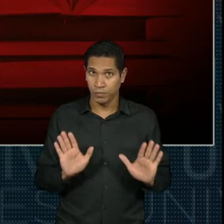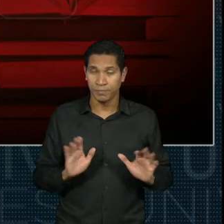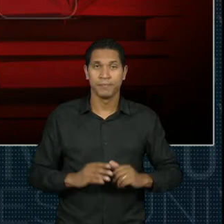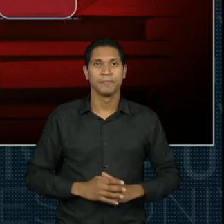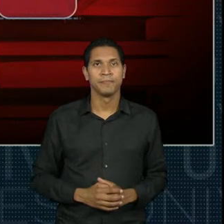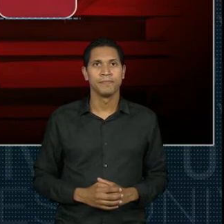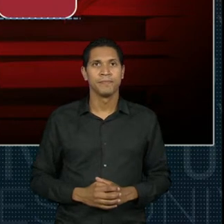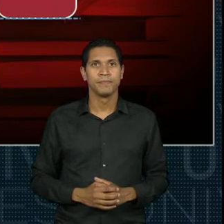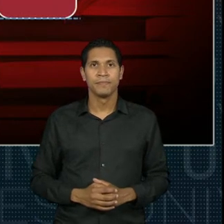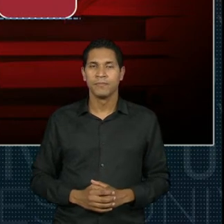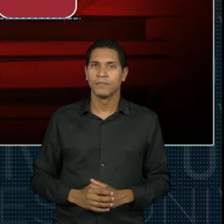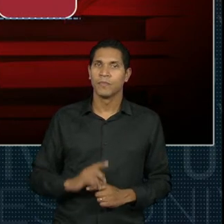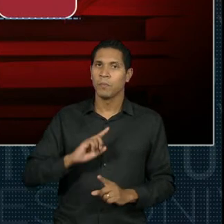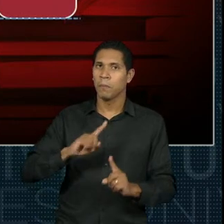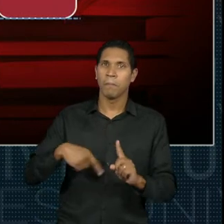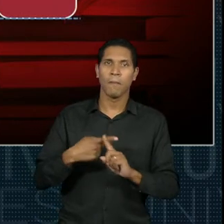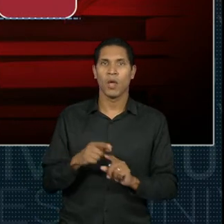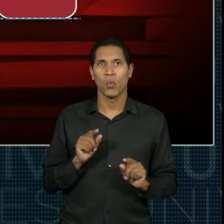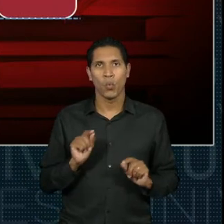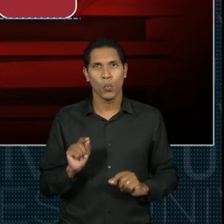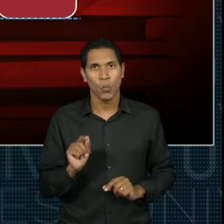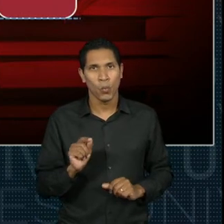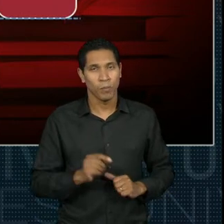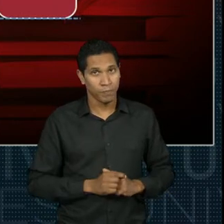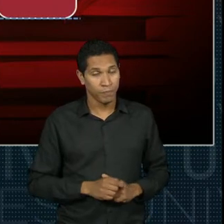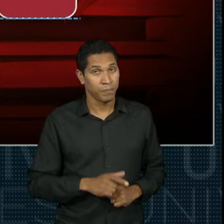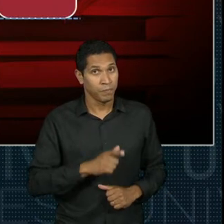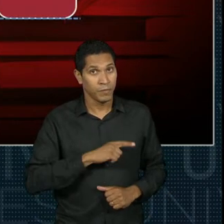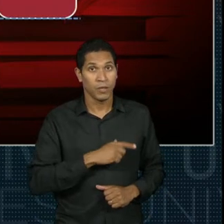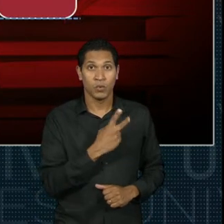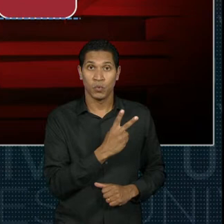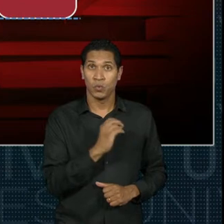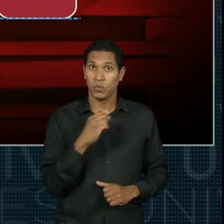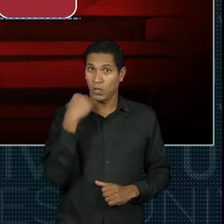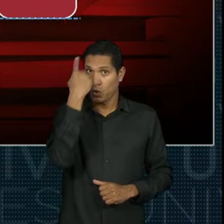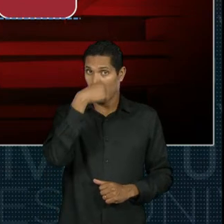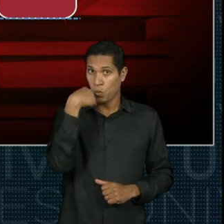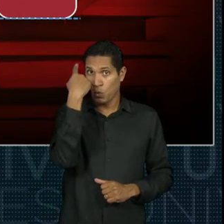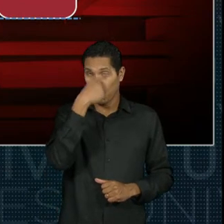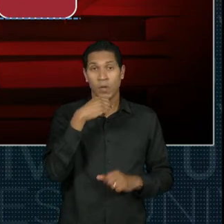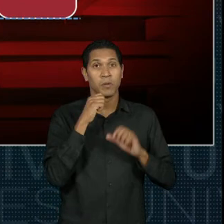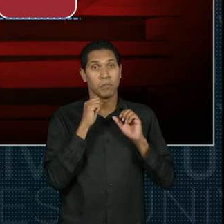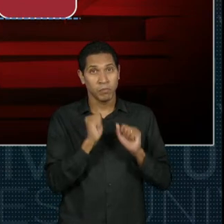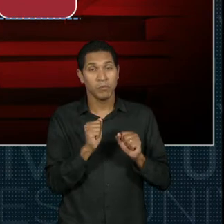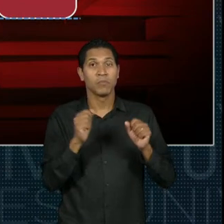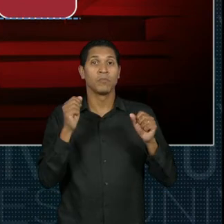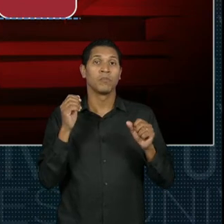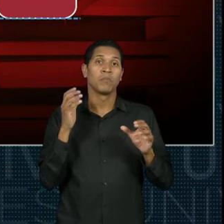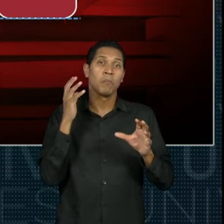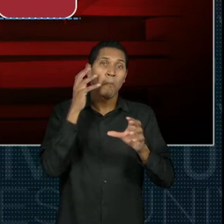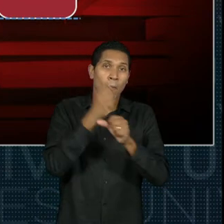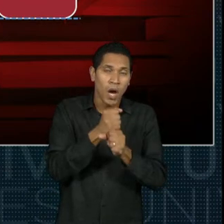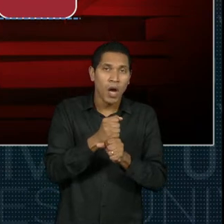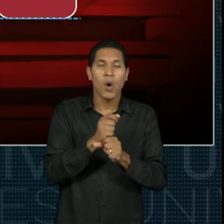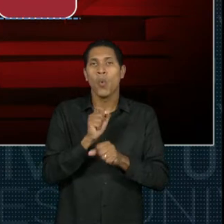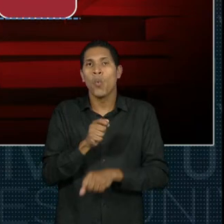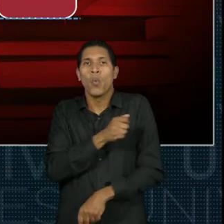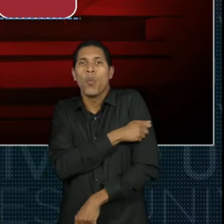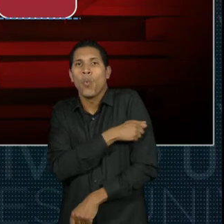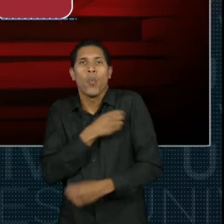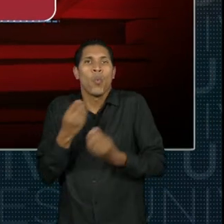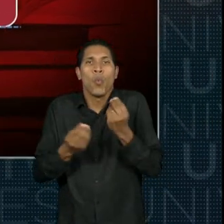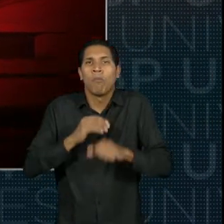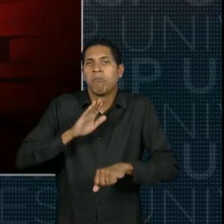Além disso, essas 200 horas, elas podem ser concluídas pelo aluno com três